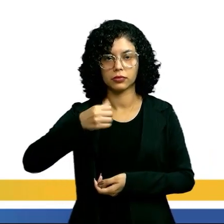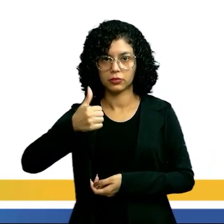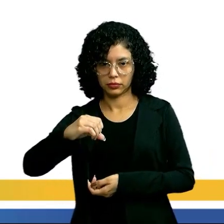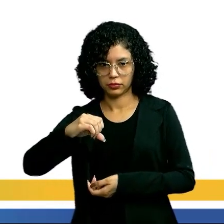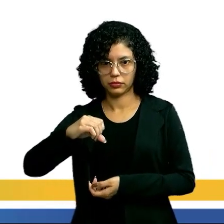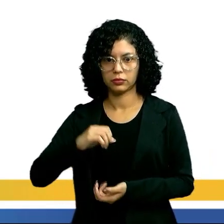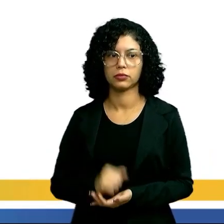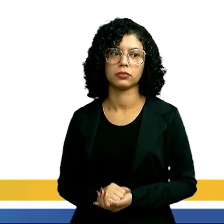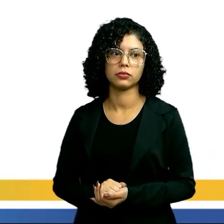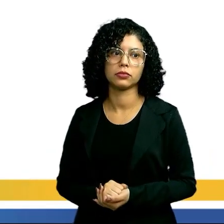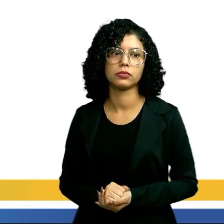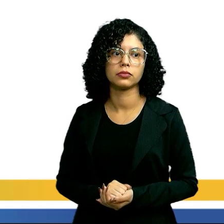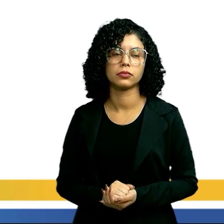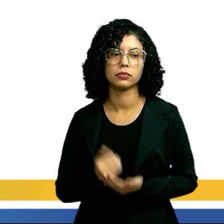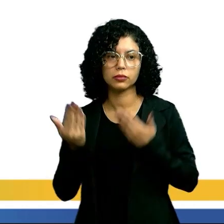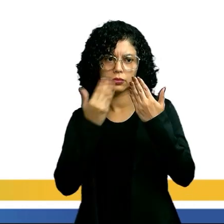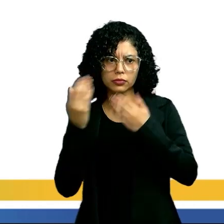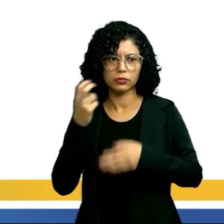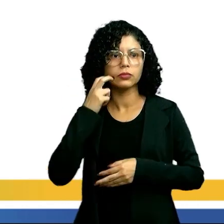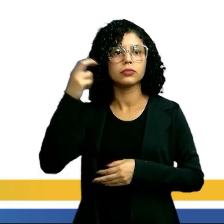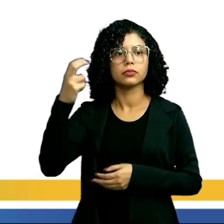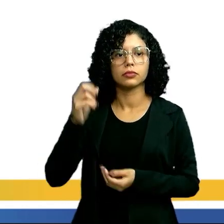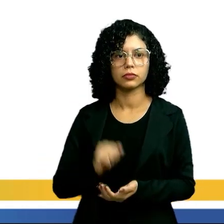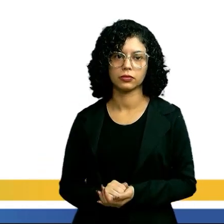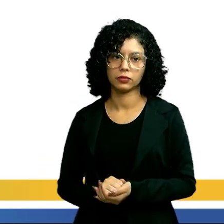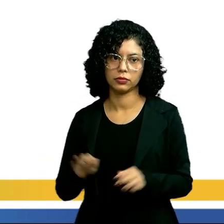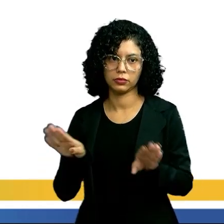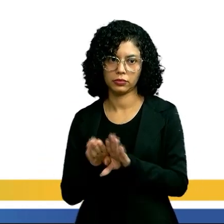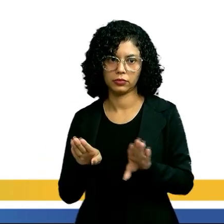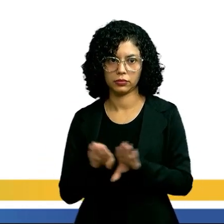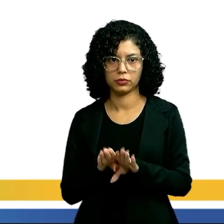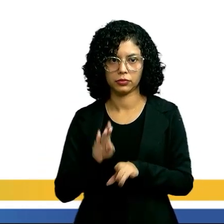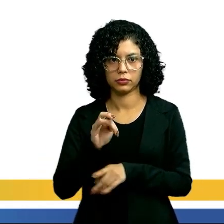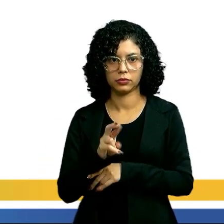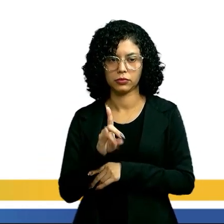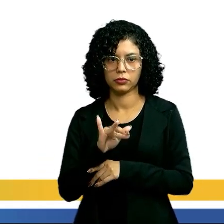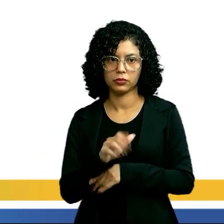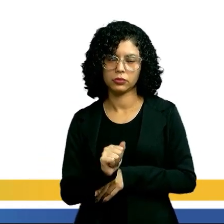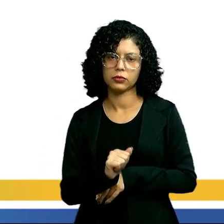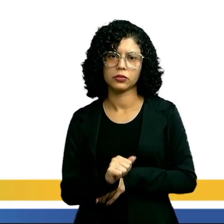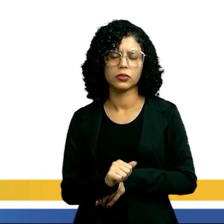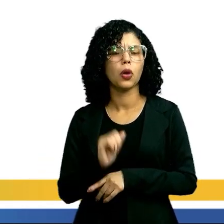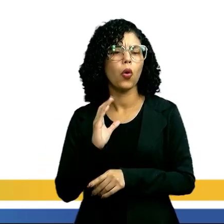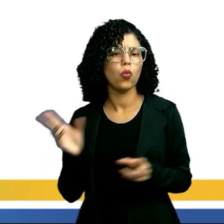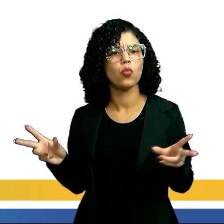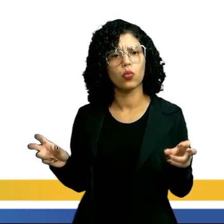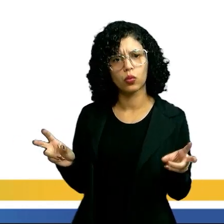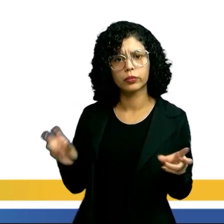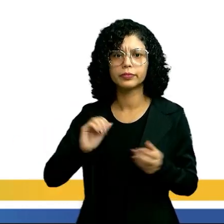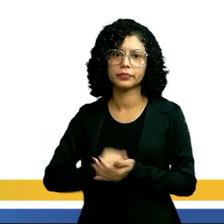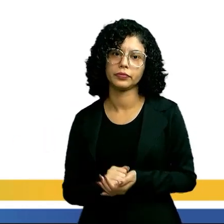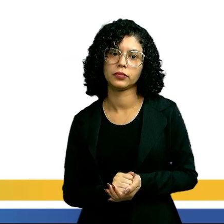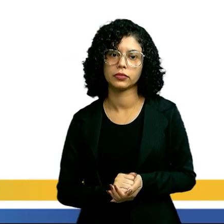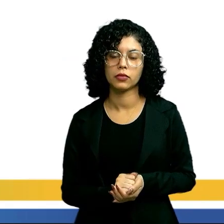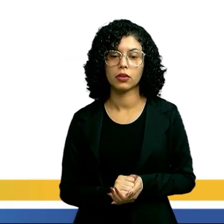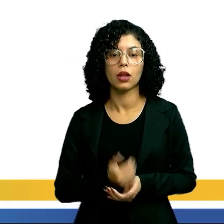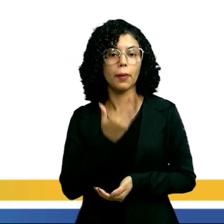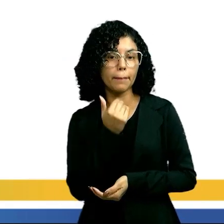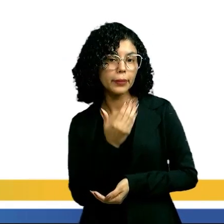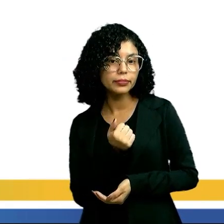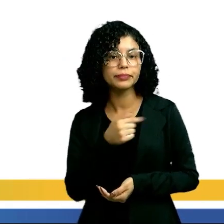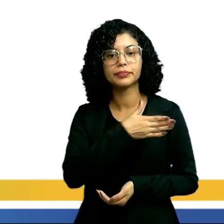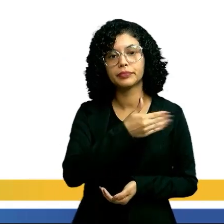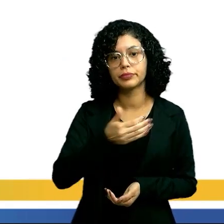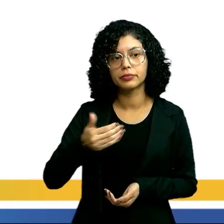Na piscicultura, costuma-se usar larvas de artêmia. É um crustáceo para alimentar larvas de peixe.